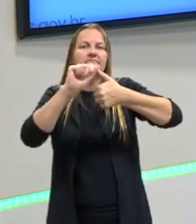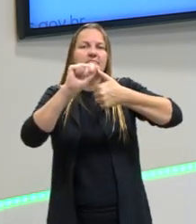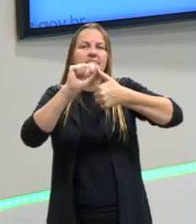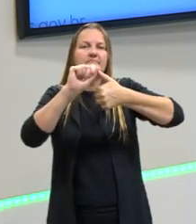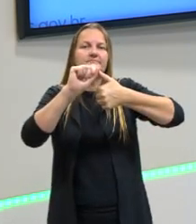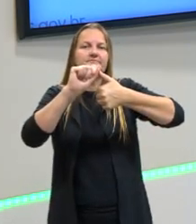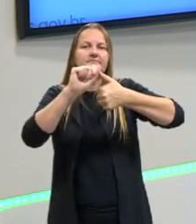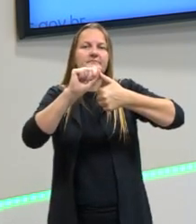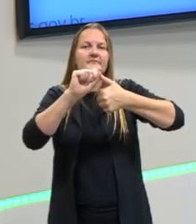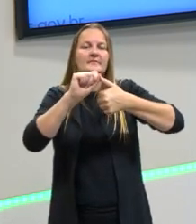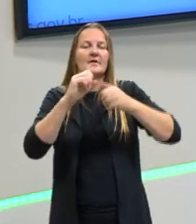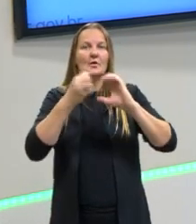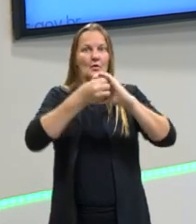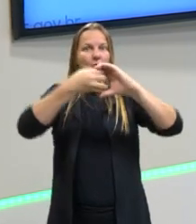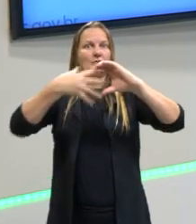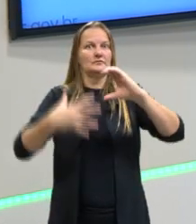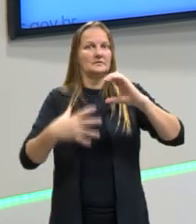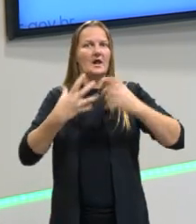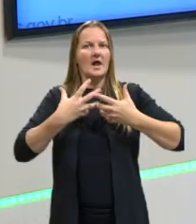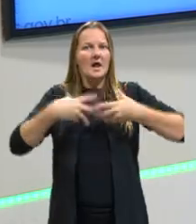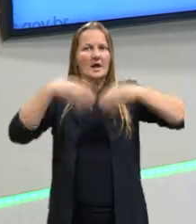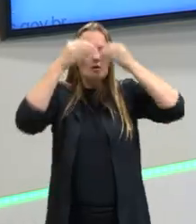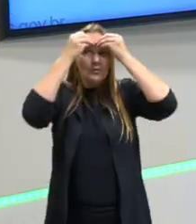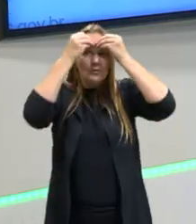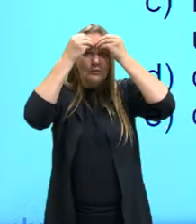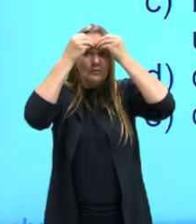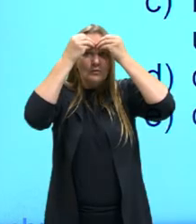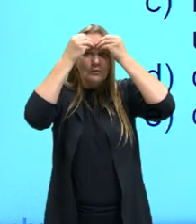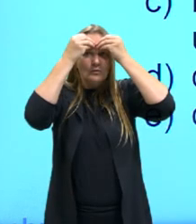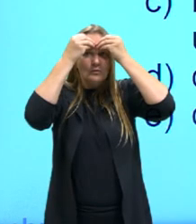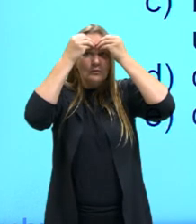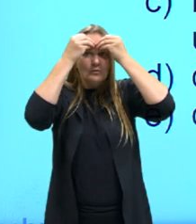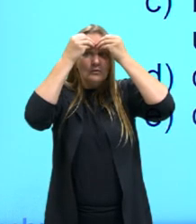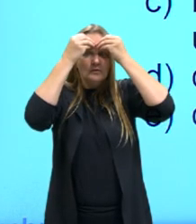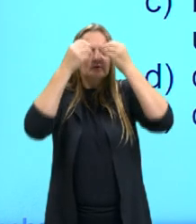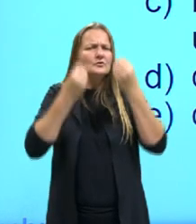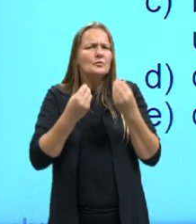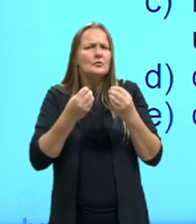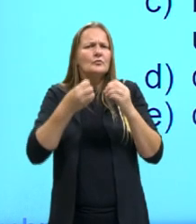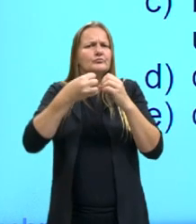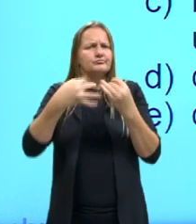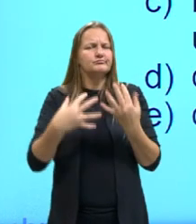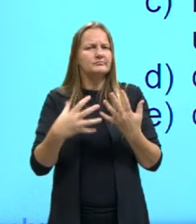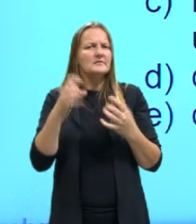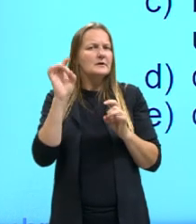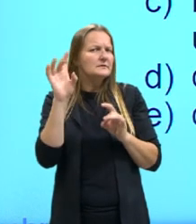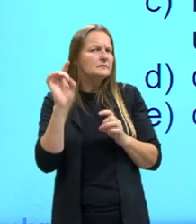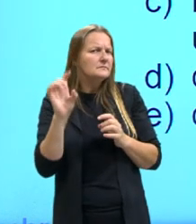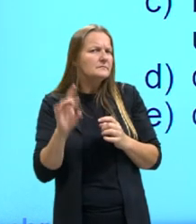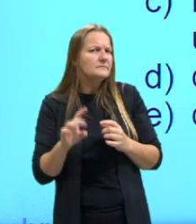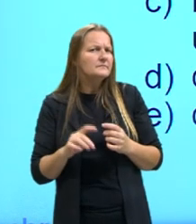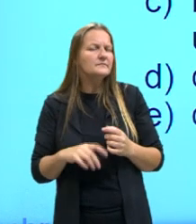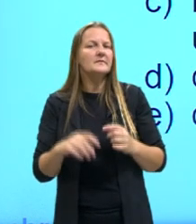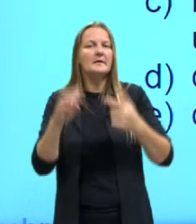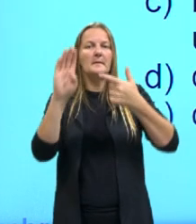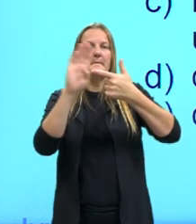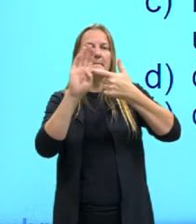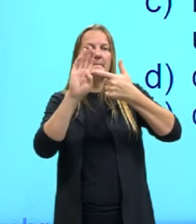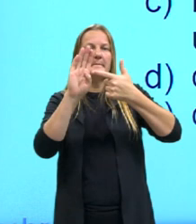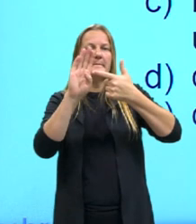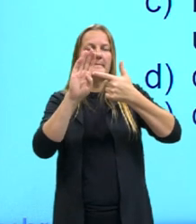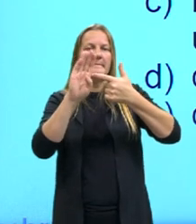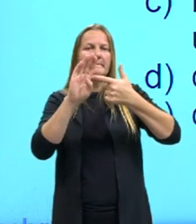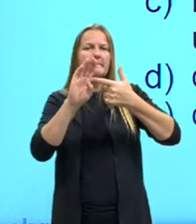caracterização da linguagem utilizada em uma esfera de comunicação específica letra B